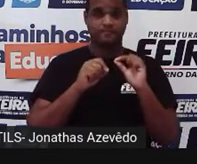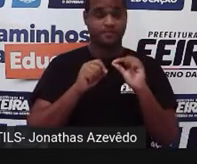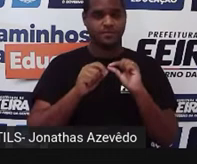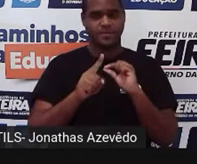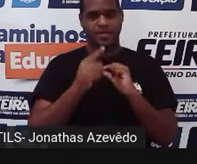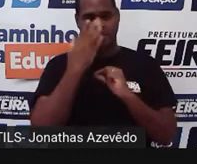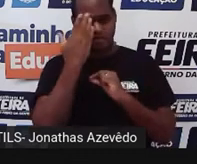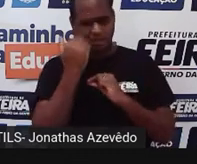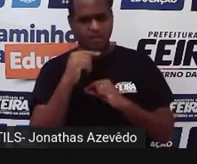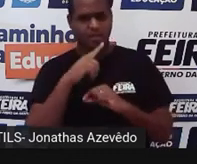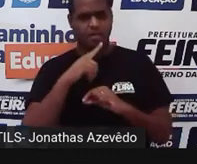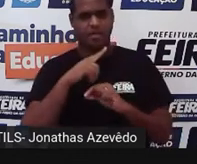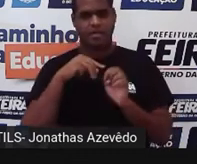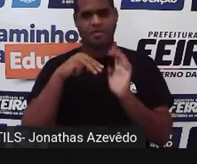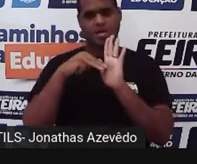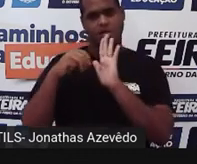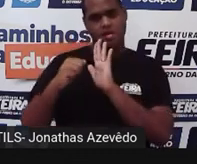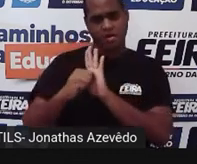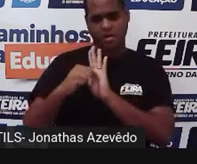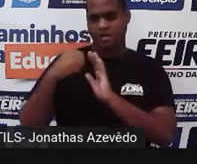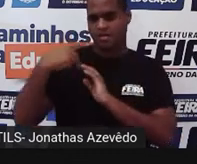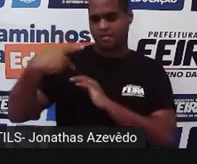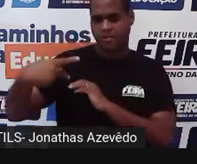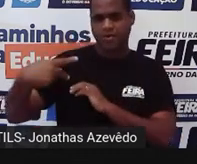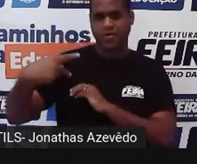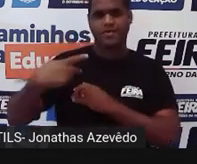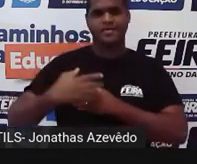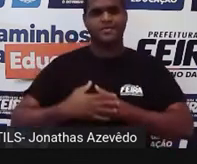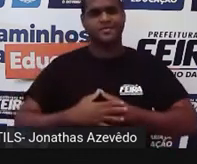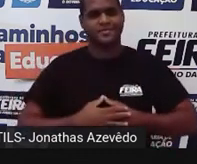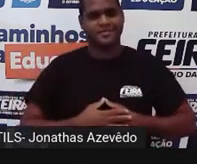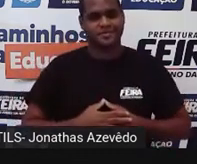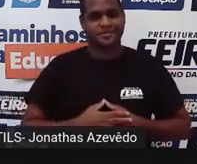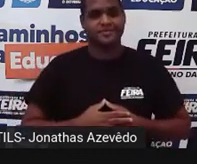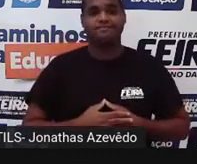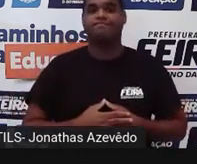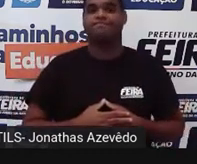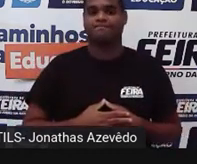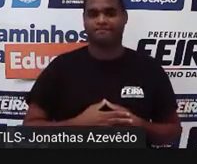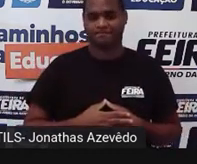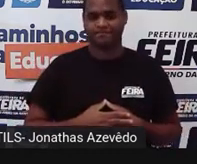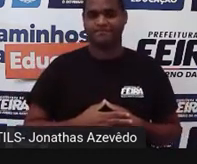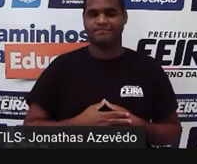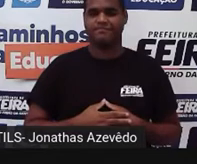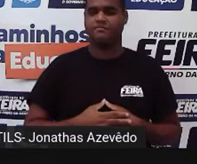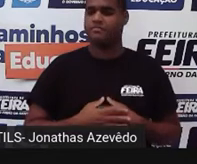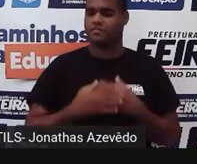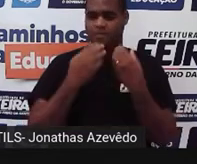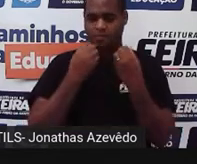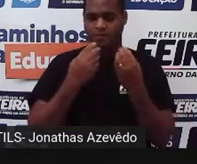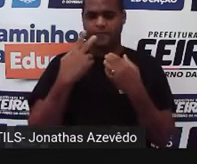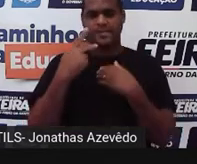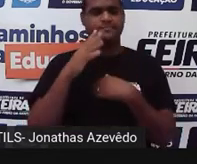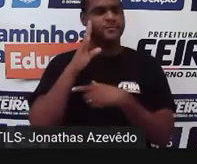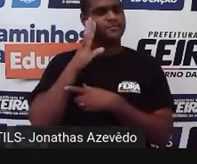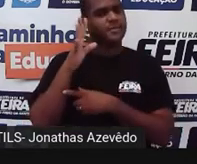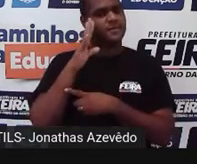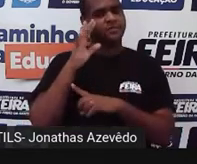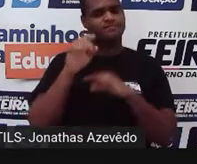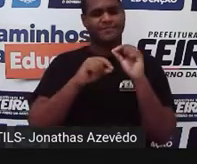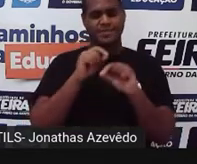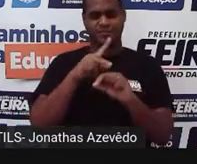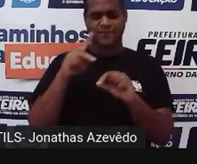Você sabe o que é média aritmética ponderada? Bom, e aí você deve estar pensando assim.